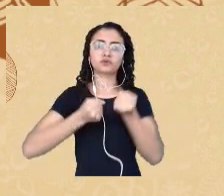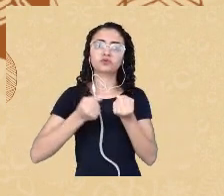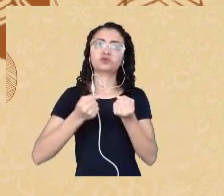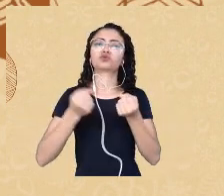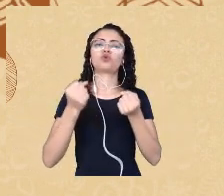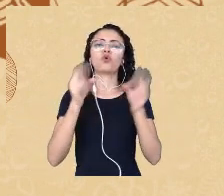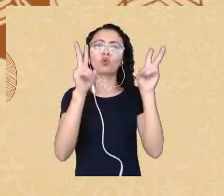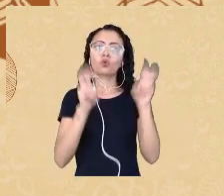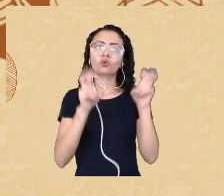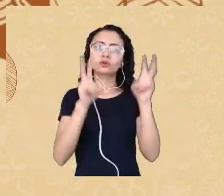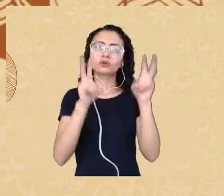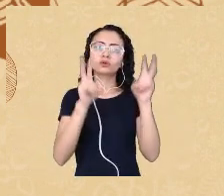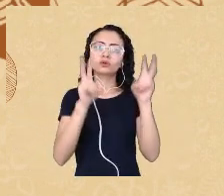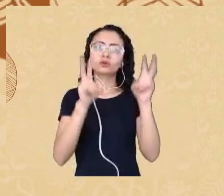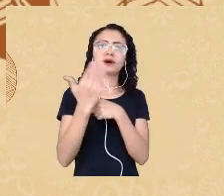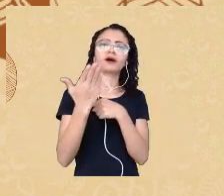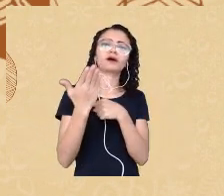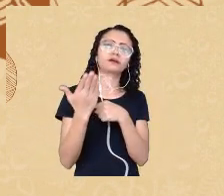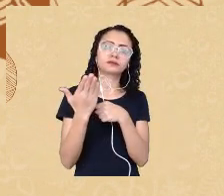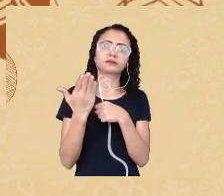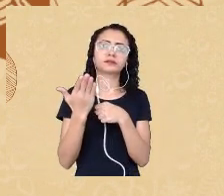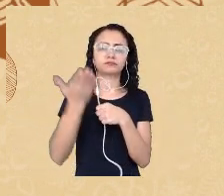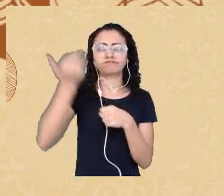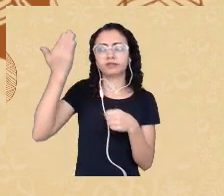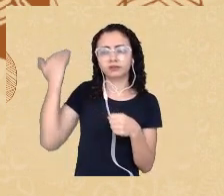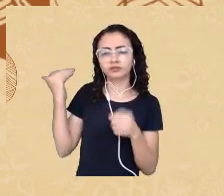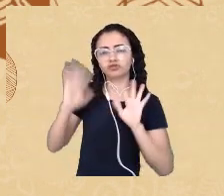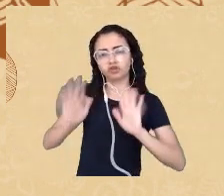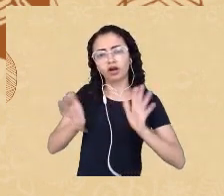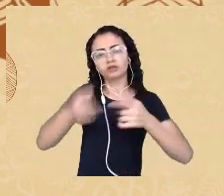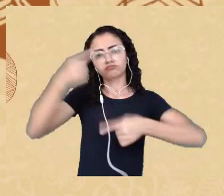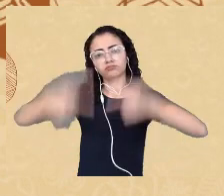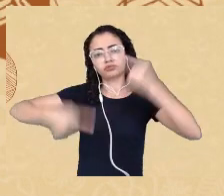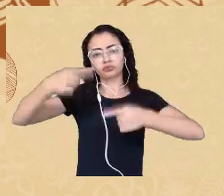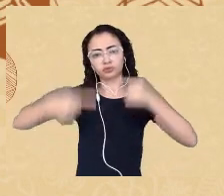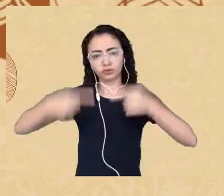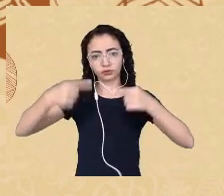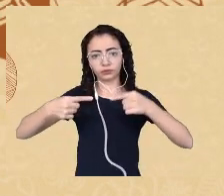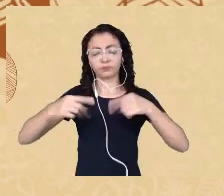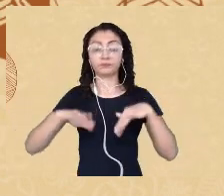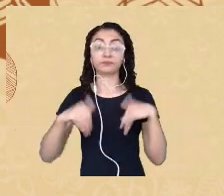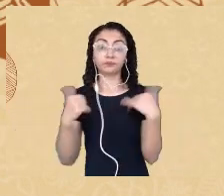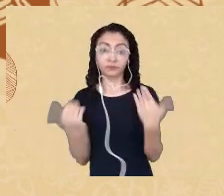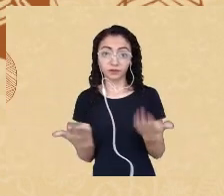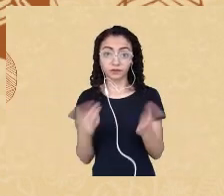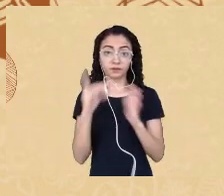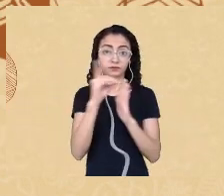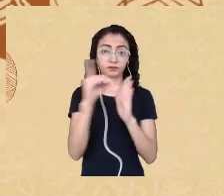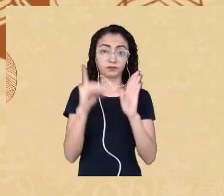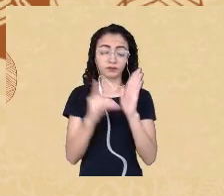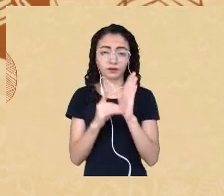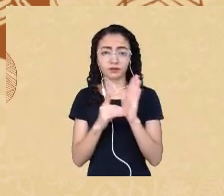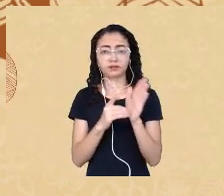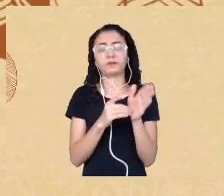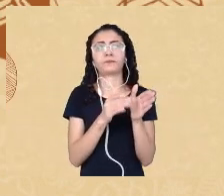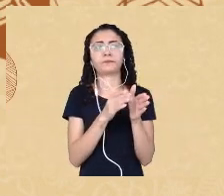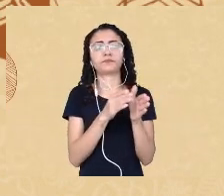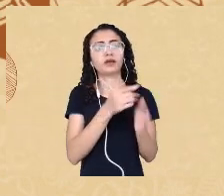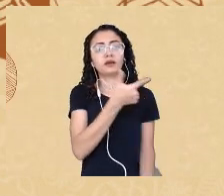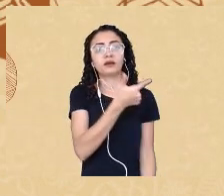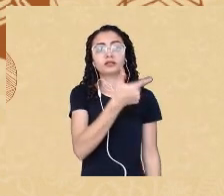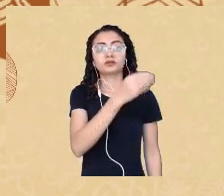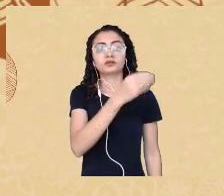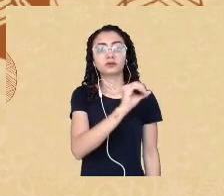levantadas há algum tempo. Pois bem, essa década específica de 2011 a 2021